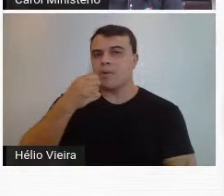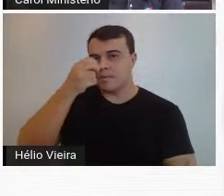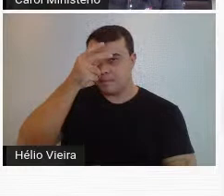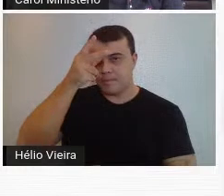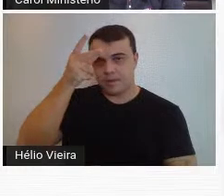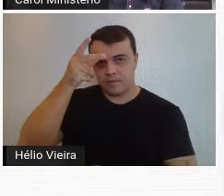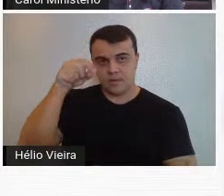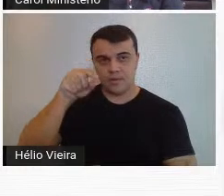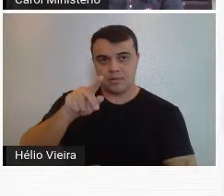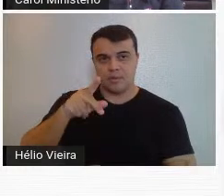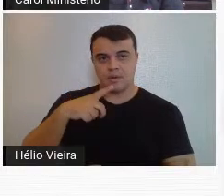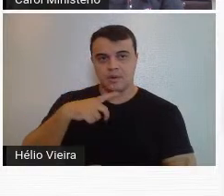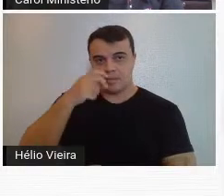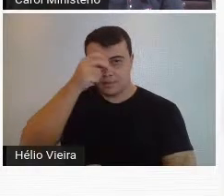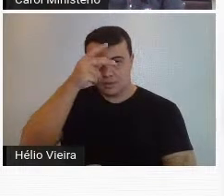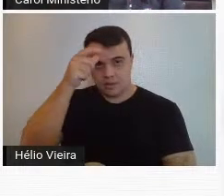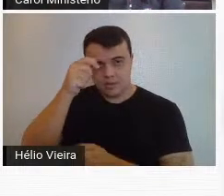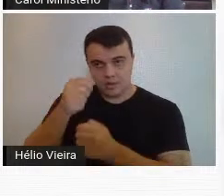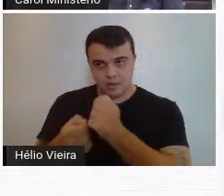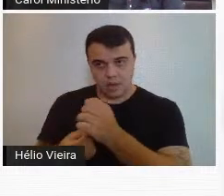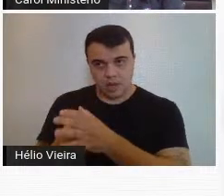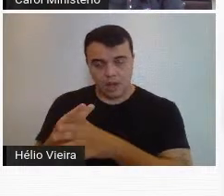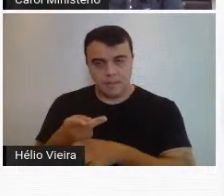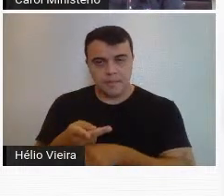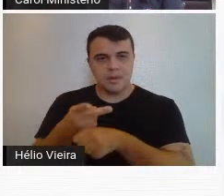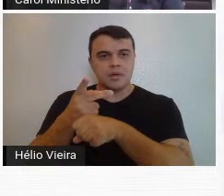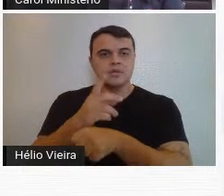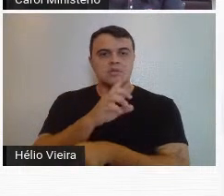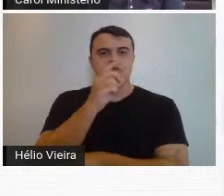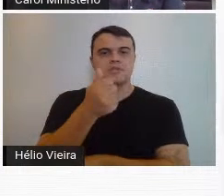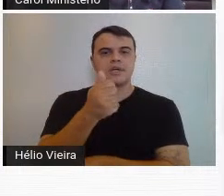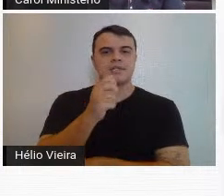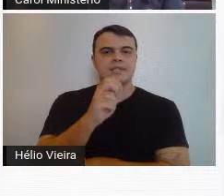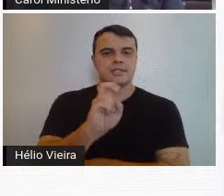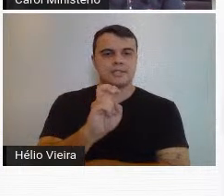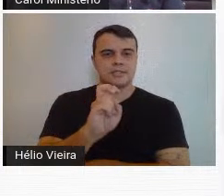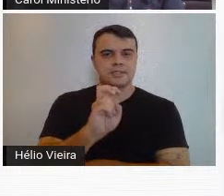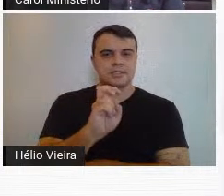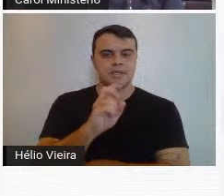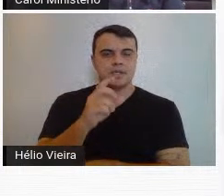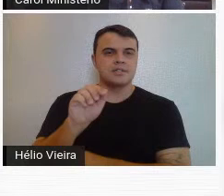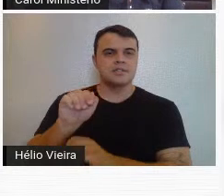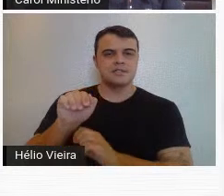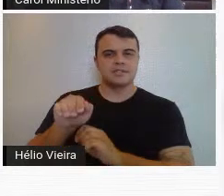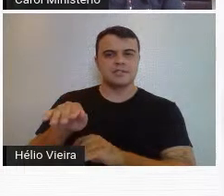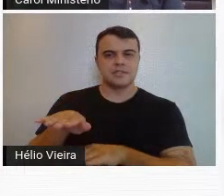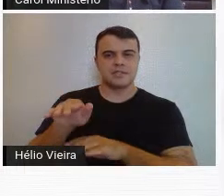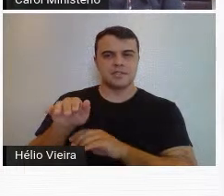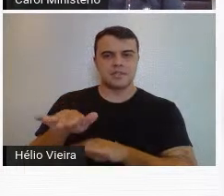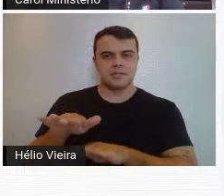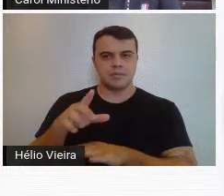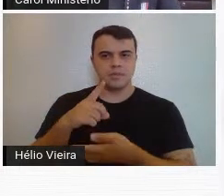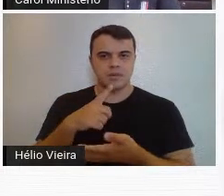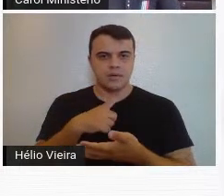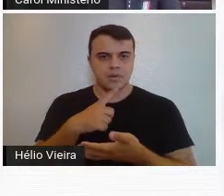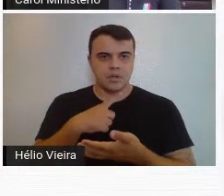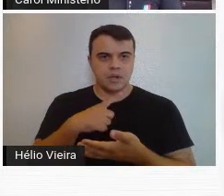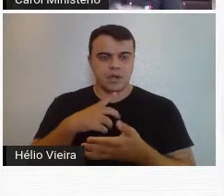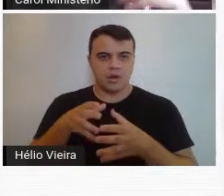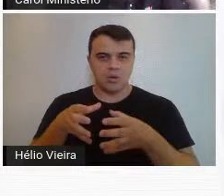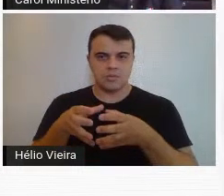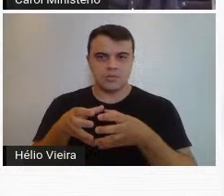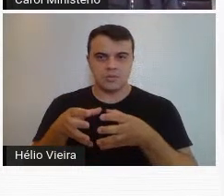a prefeitura institui uma premiação que no dia 15, então, de setembro se forma essa comissão,